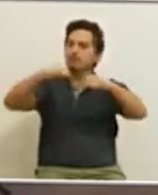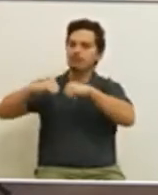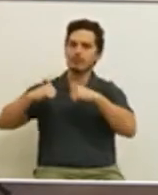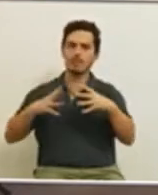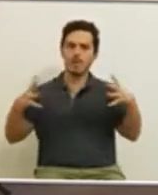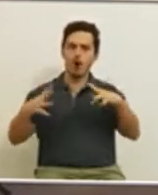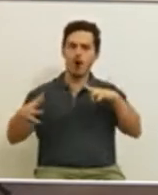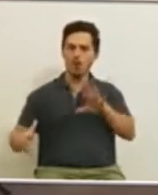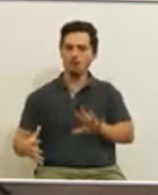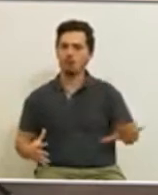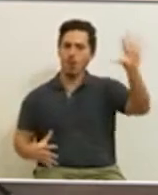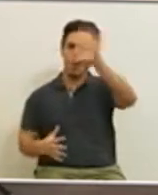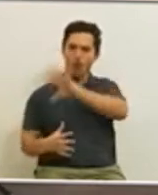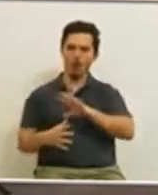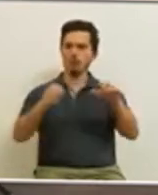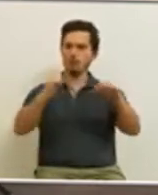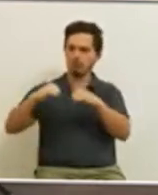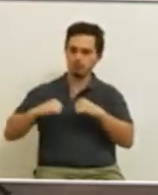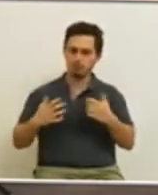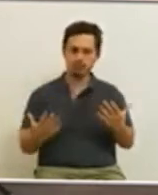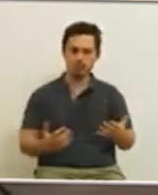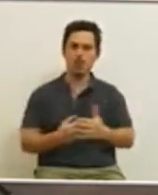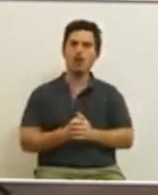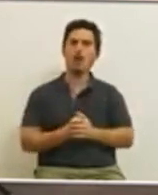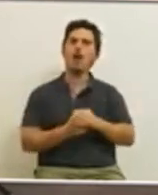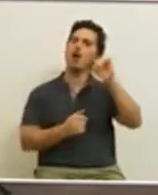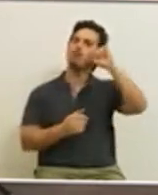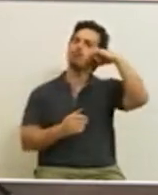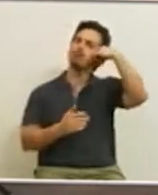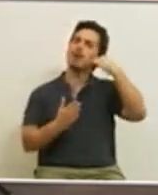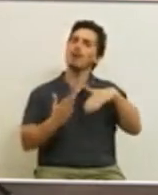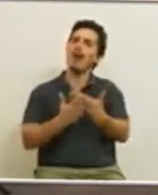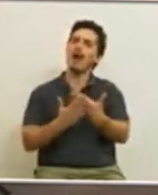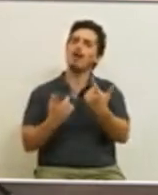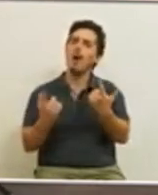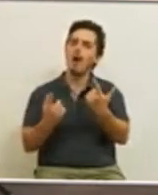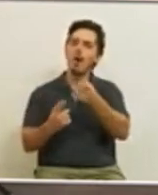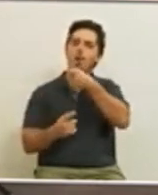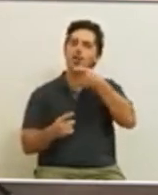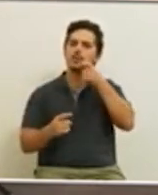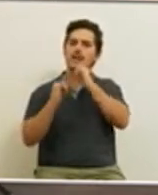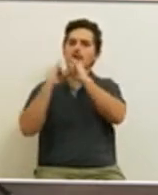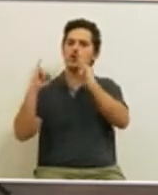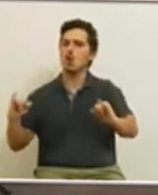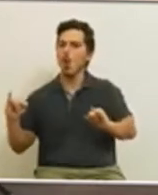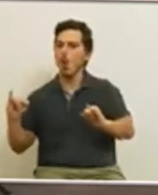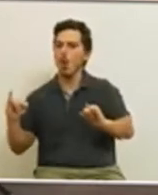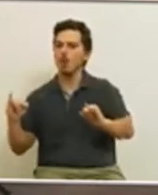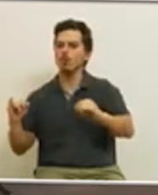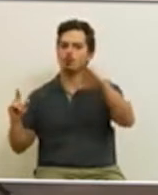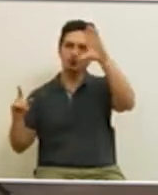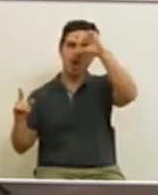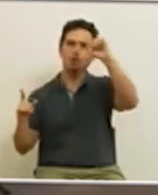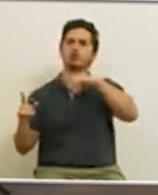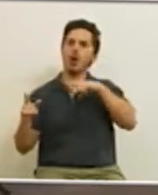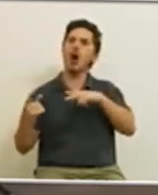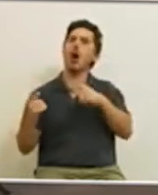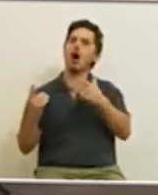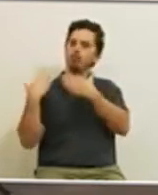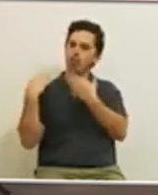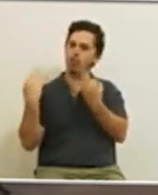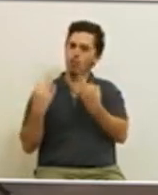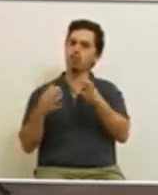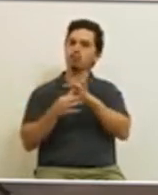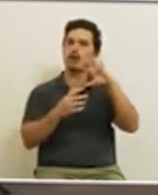nacional e que não pode colocar em causa o cumprimento de qualquer dos compromissos internacionais assumidos pelo Estado português em